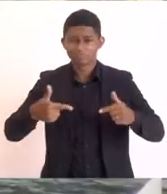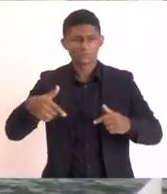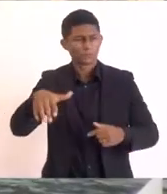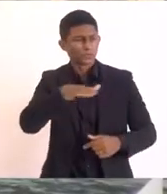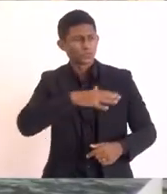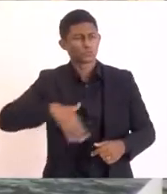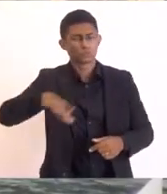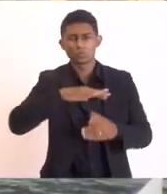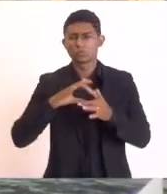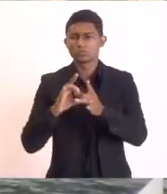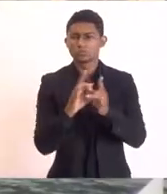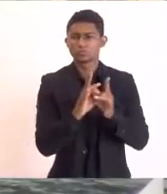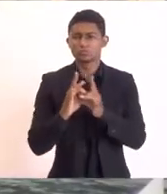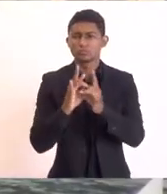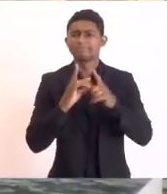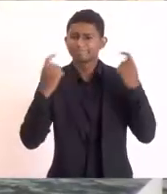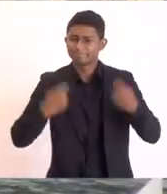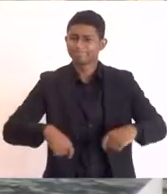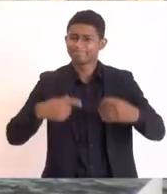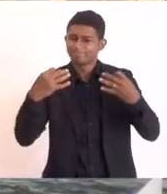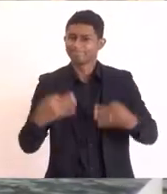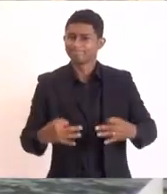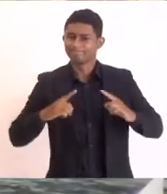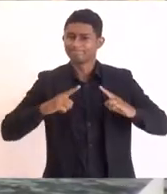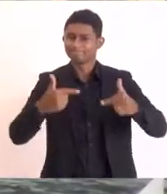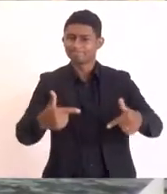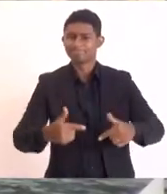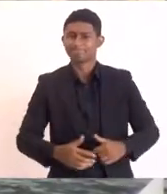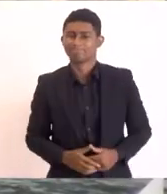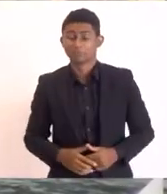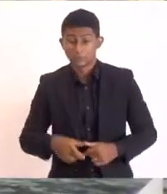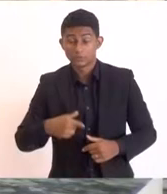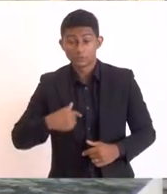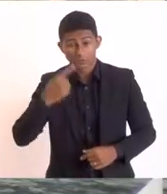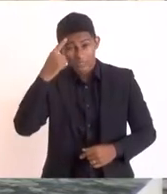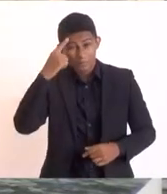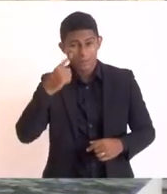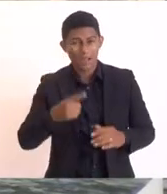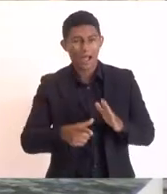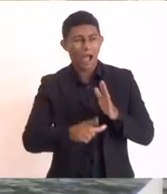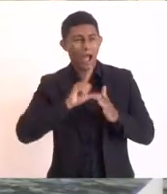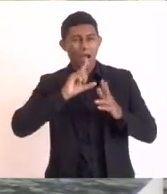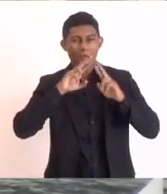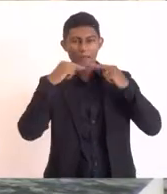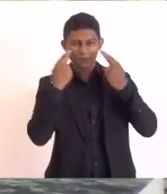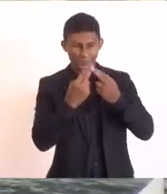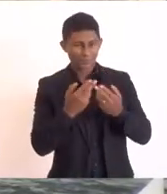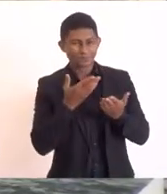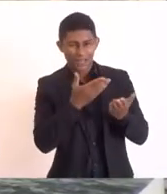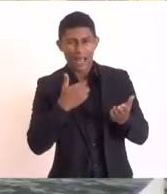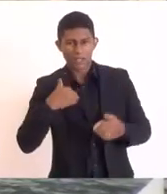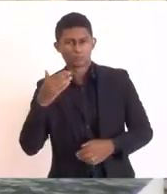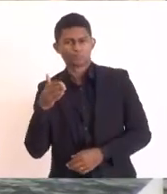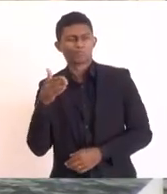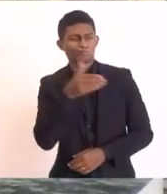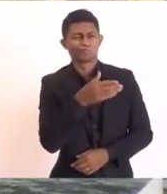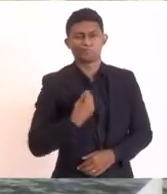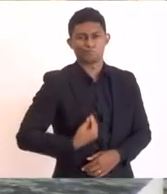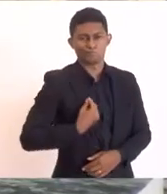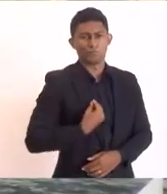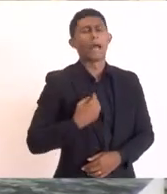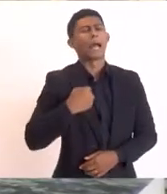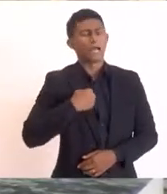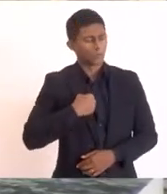nós nos unirmos em prol disso. Inclusive, quando teve a última reunião que eu estive presente no consórcio, eu, inclusive, coloquei à